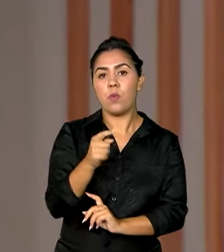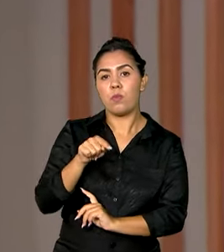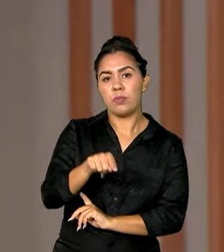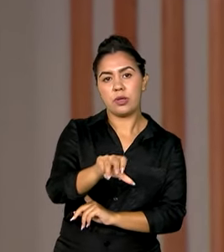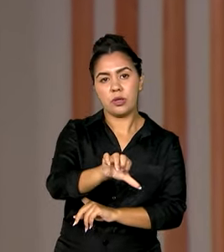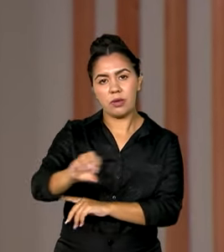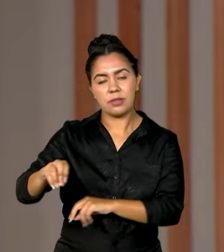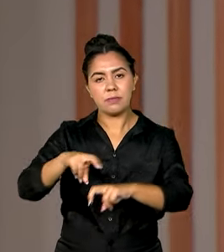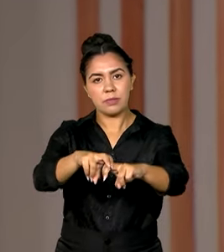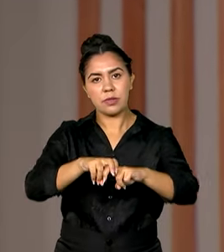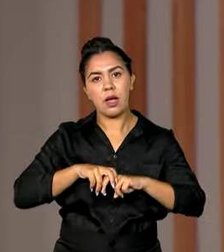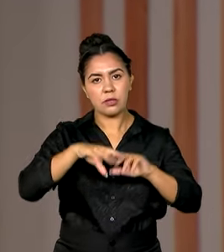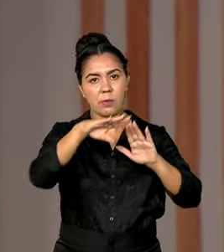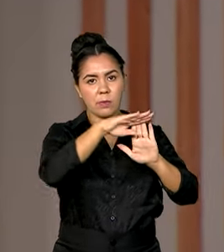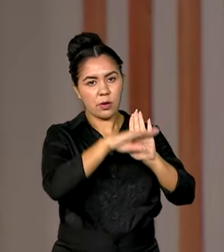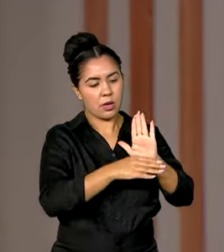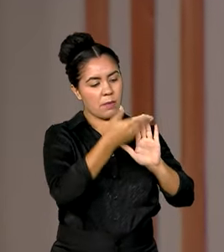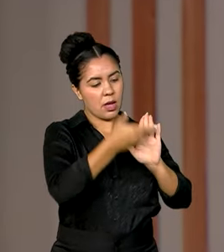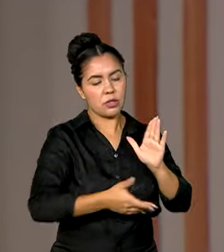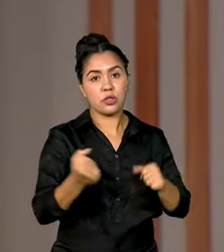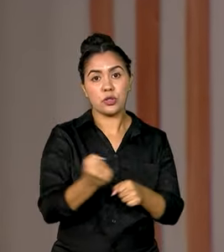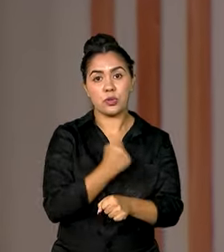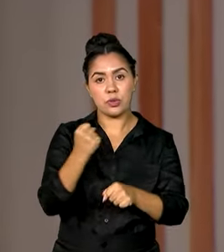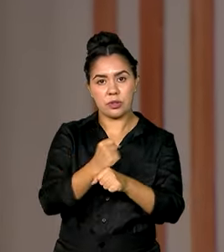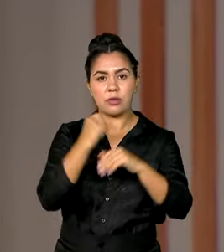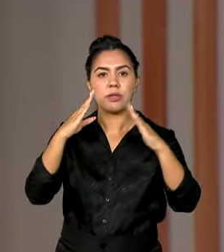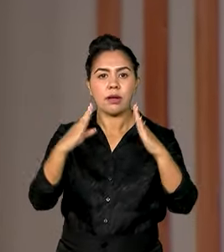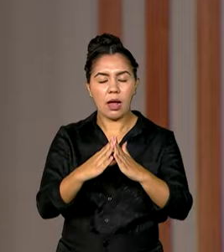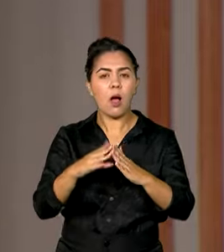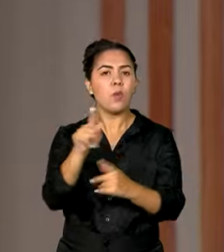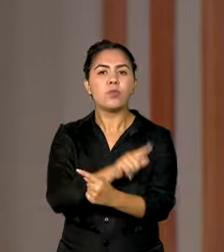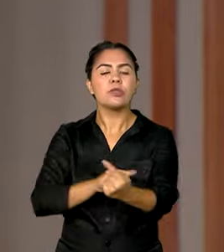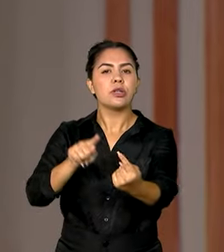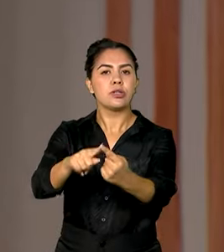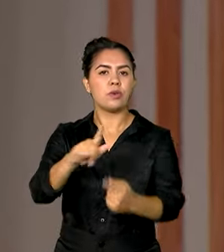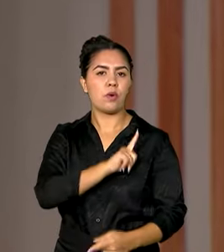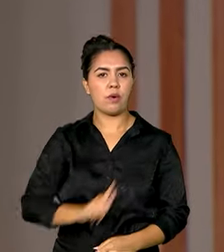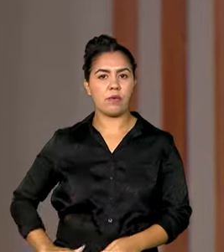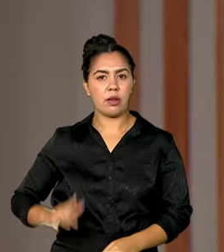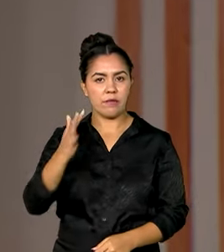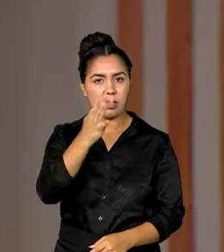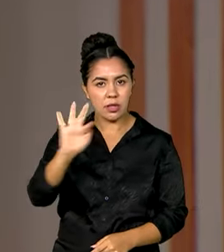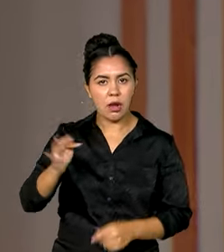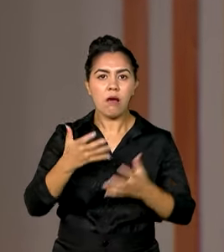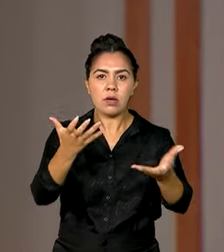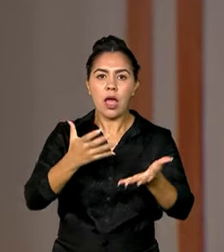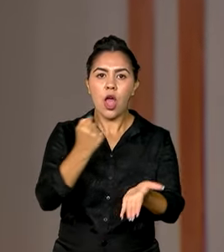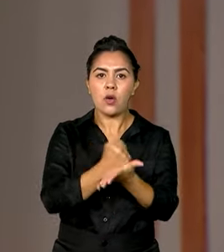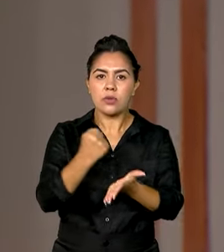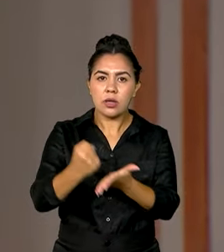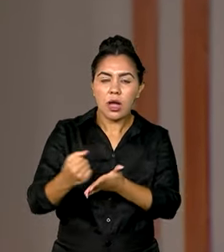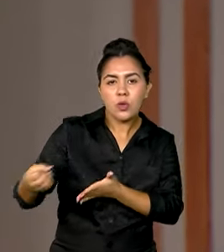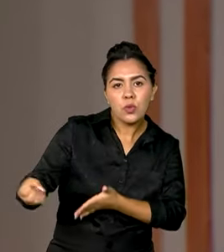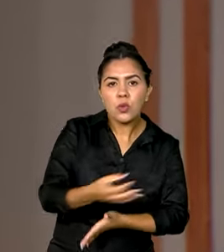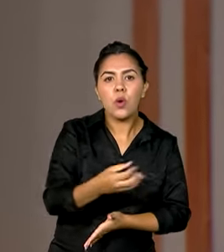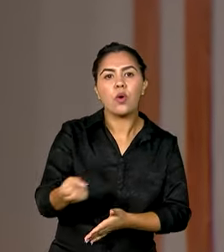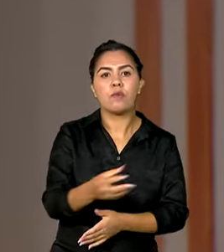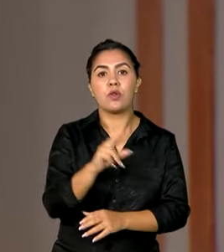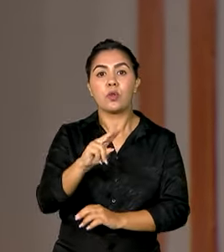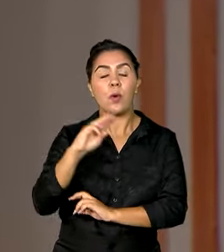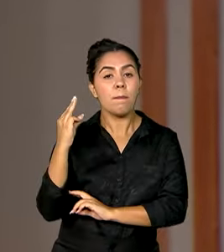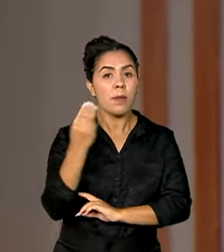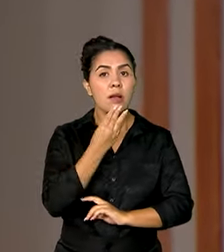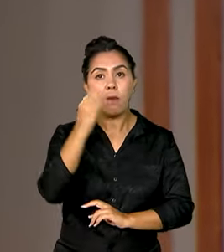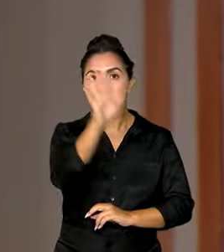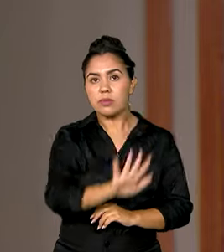programa Minha Casa Minha Vida. O governo federal tem a meta de contratar 2 milhões de novas unidades habitacionais em todo o